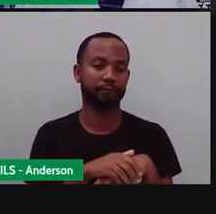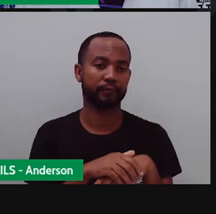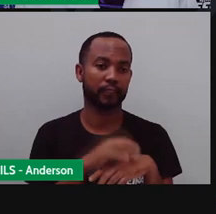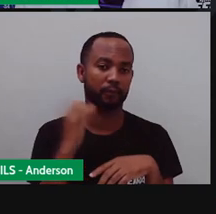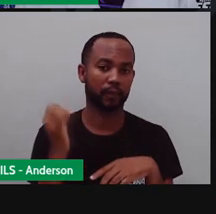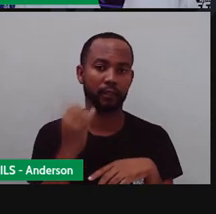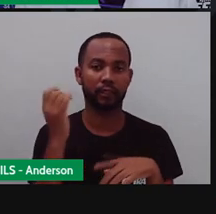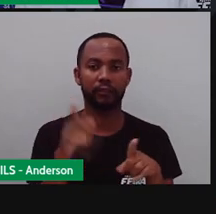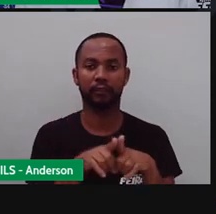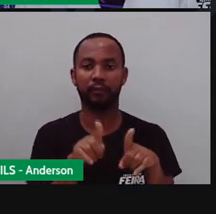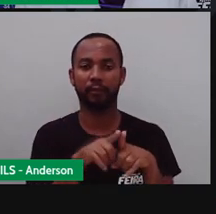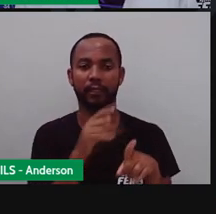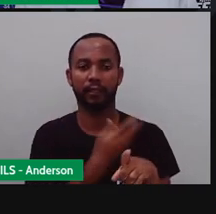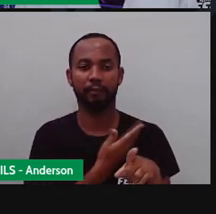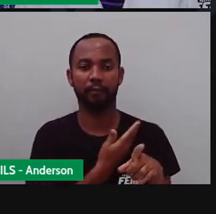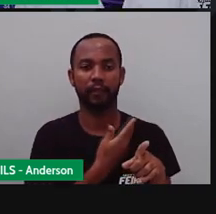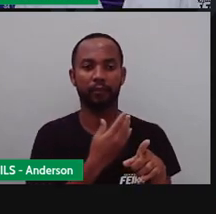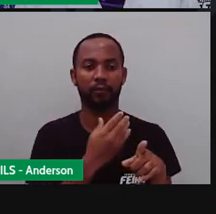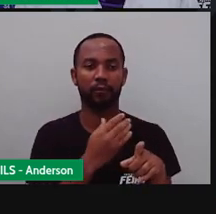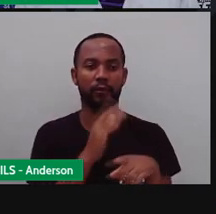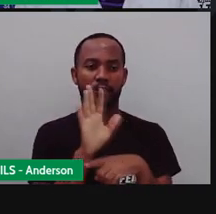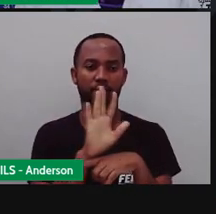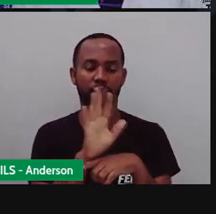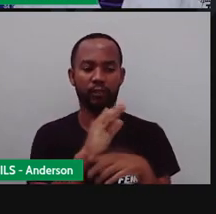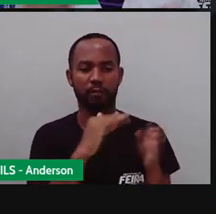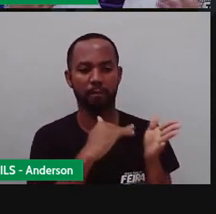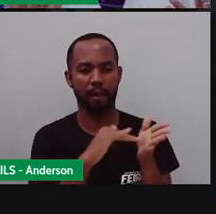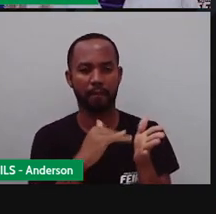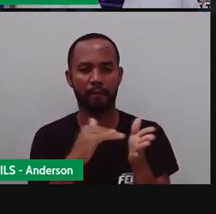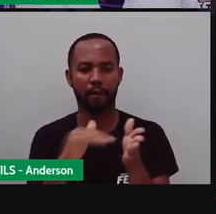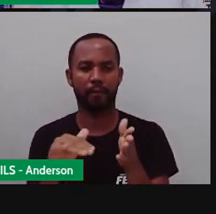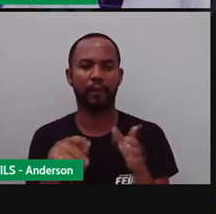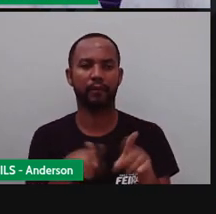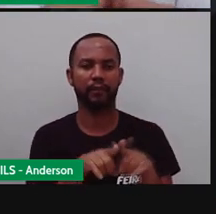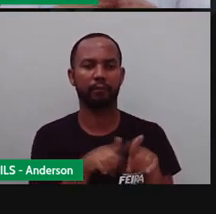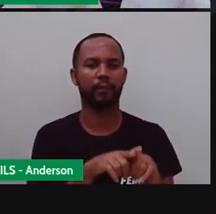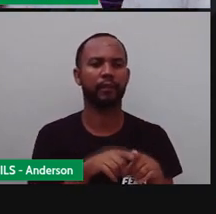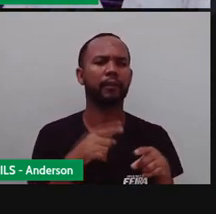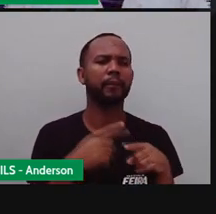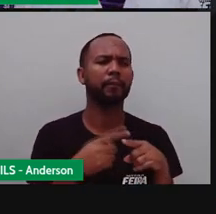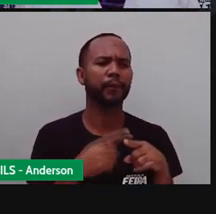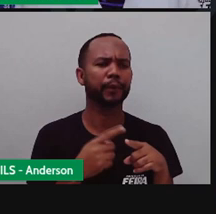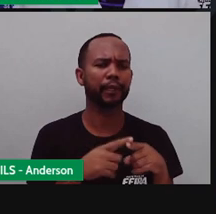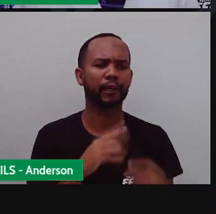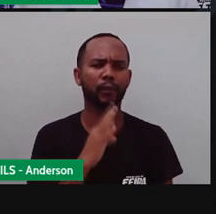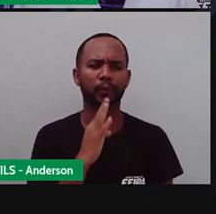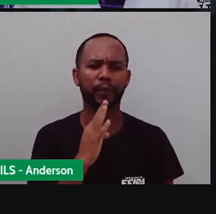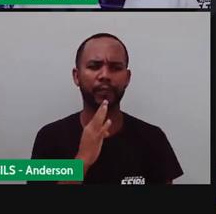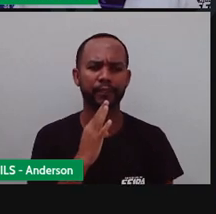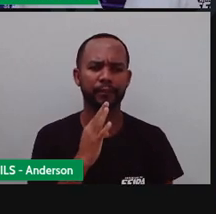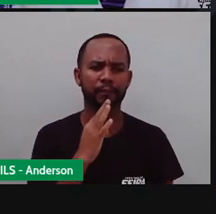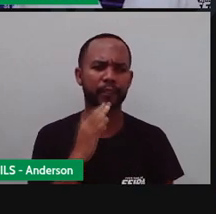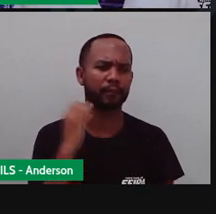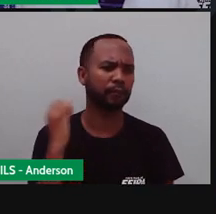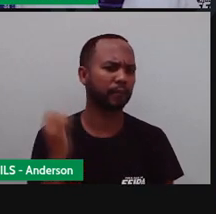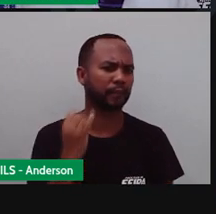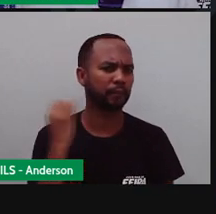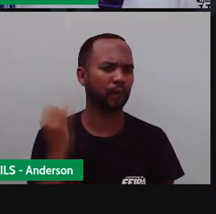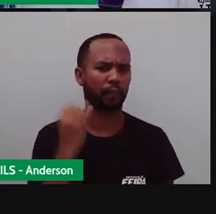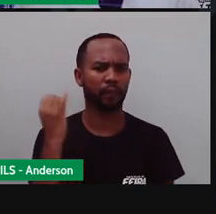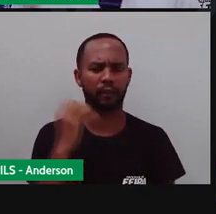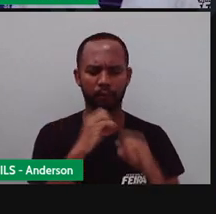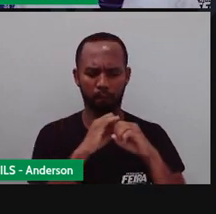de pessoas. Porque, né, conhecimento tem que ser espalhado, certo? Então,